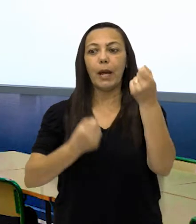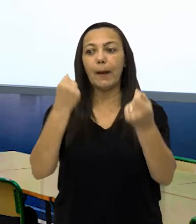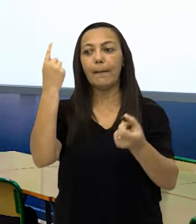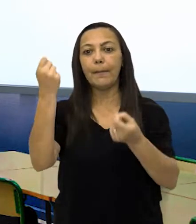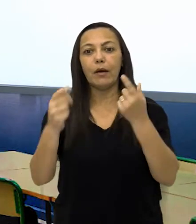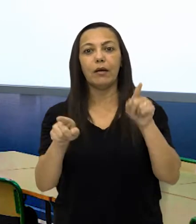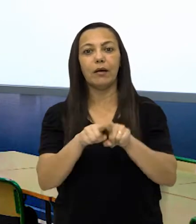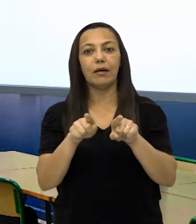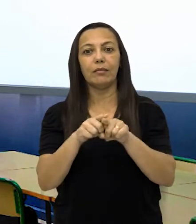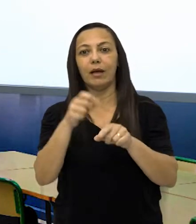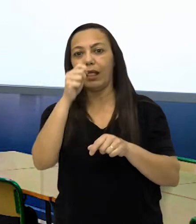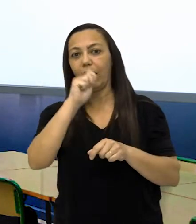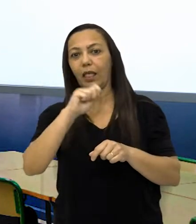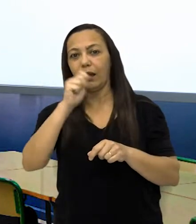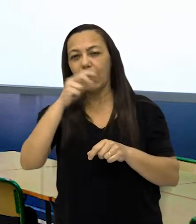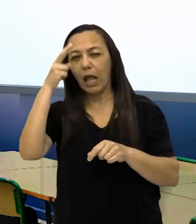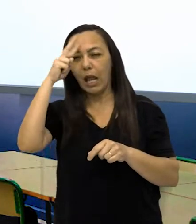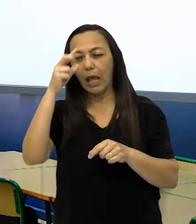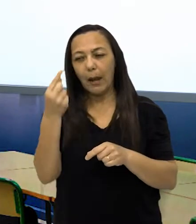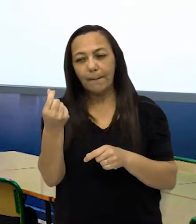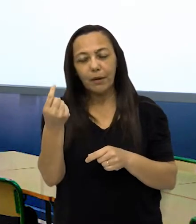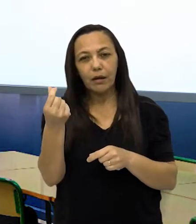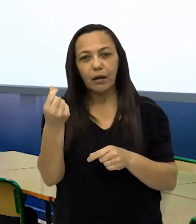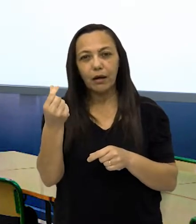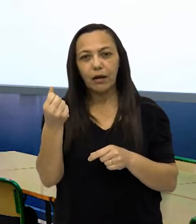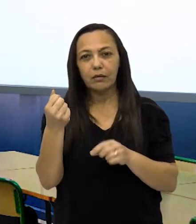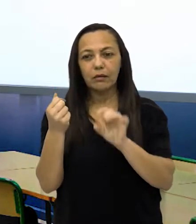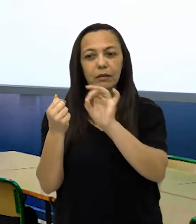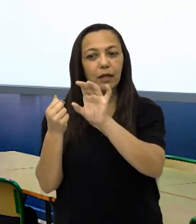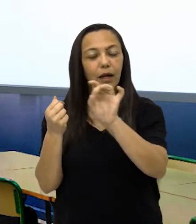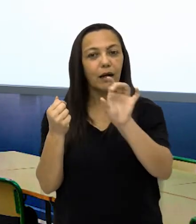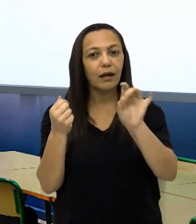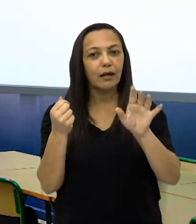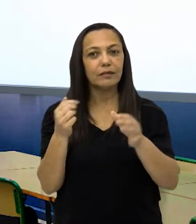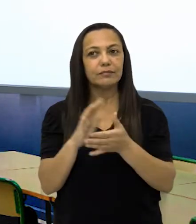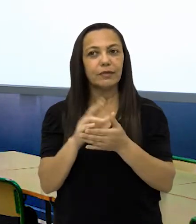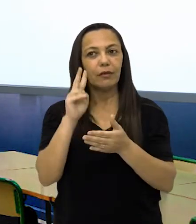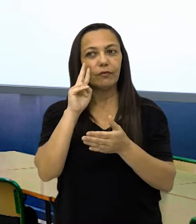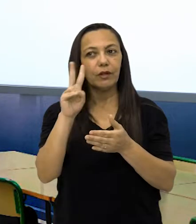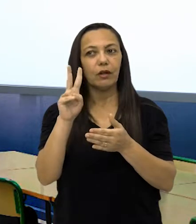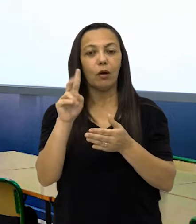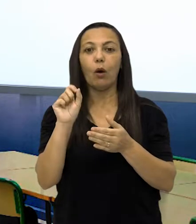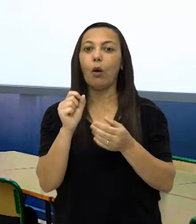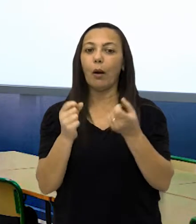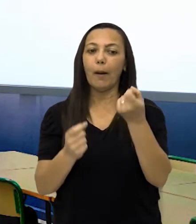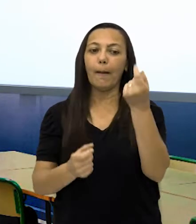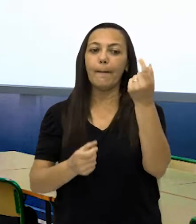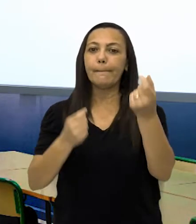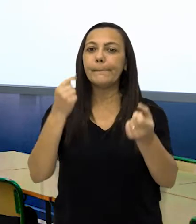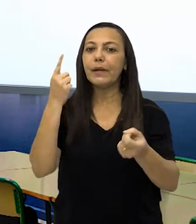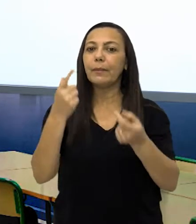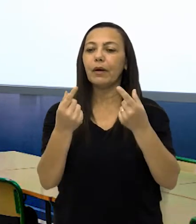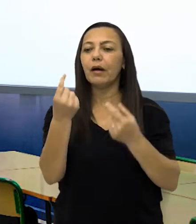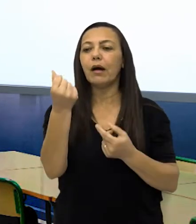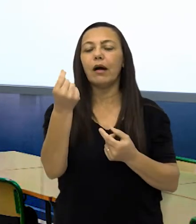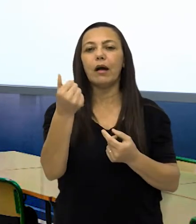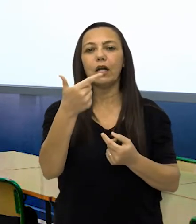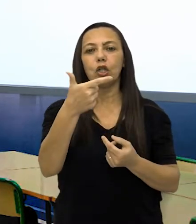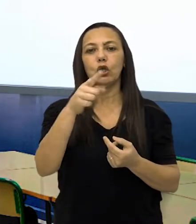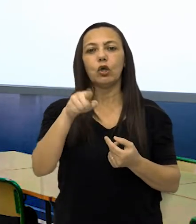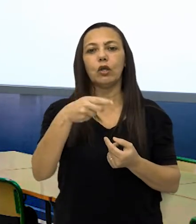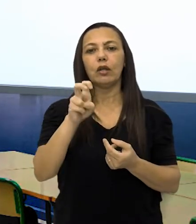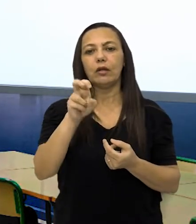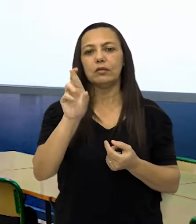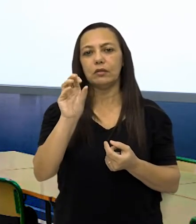Estão lembrados quanto custa cada um deles? Não? Então vamos ver aqui. Uma pipoca ela custa R$ 2